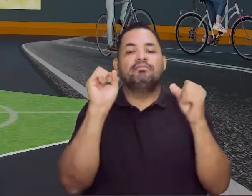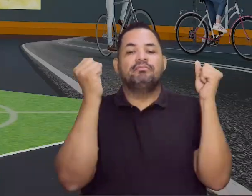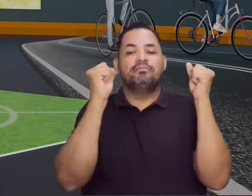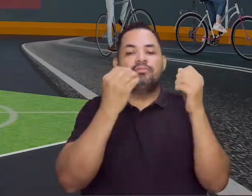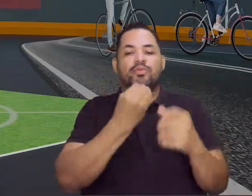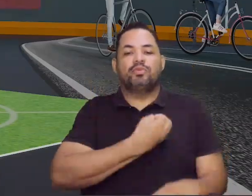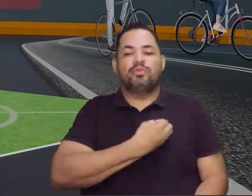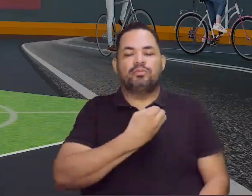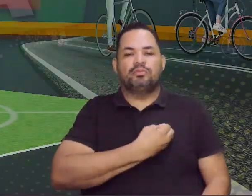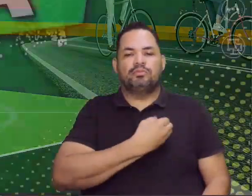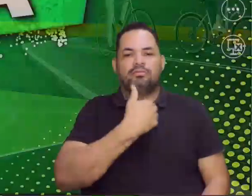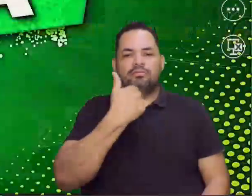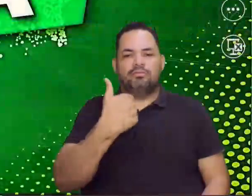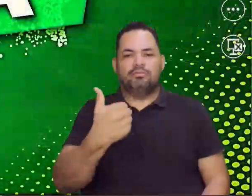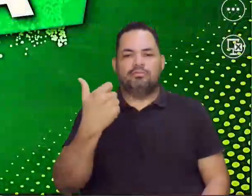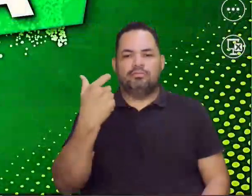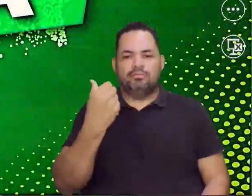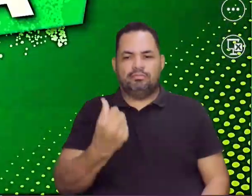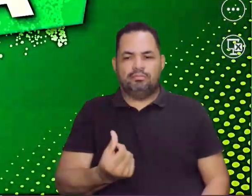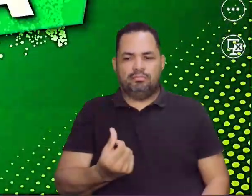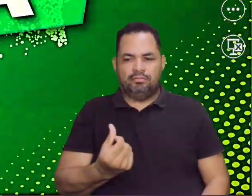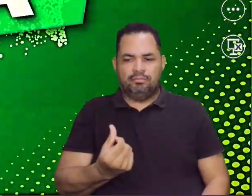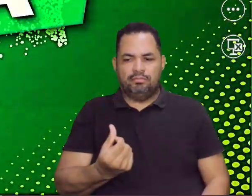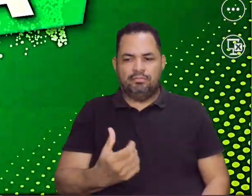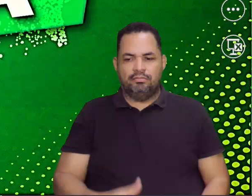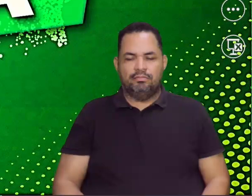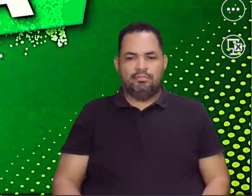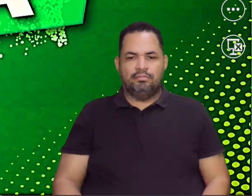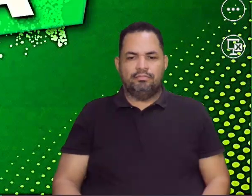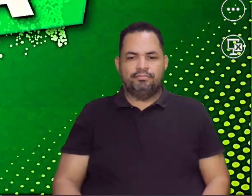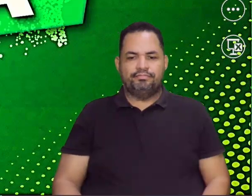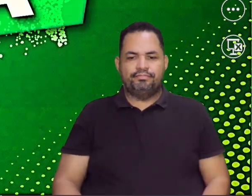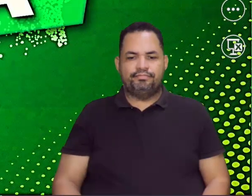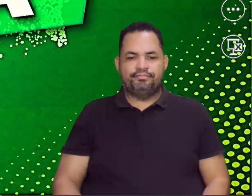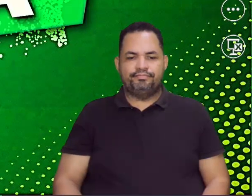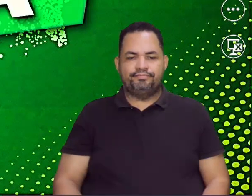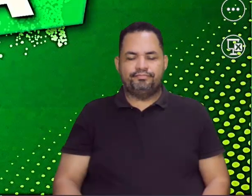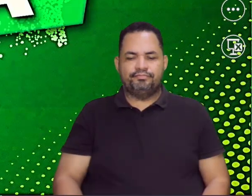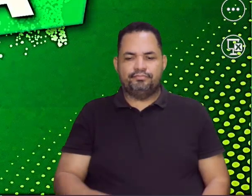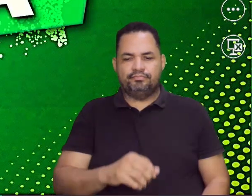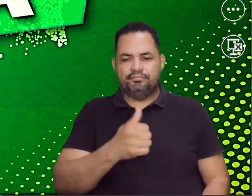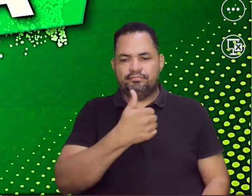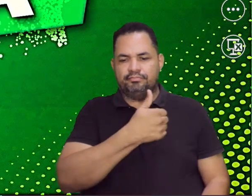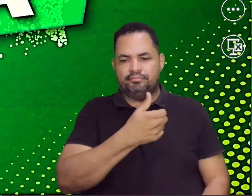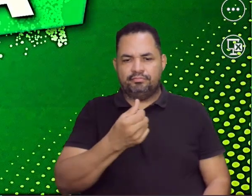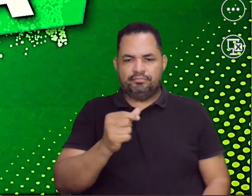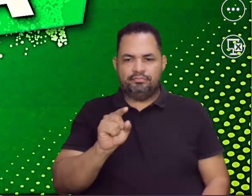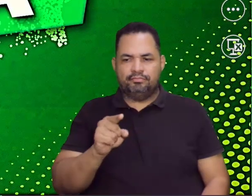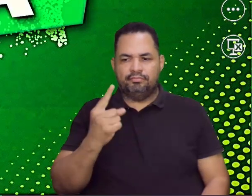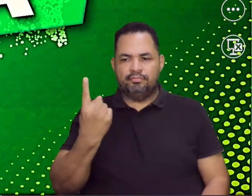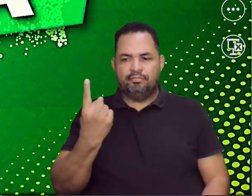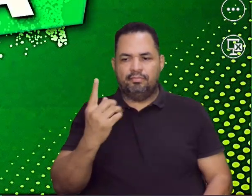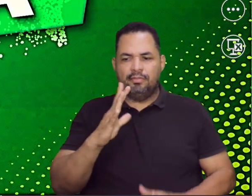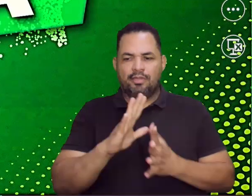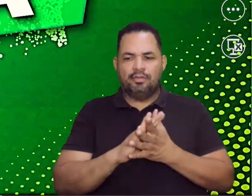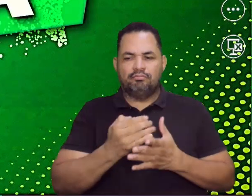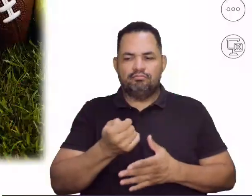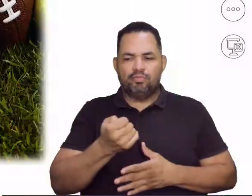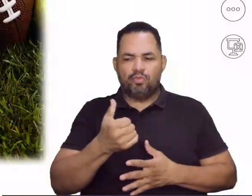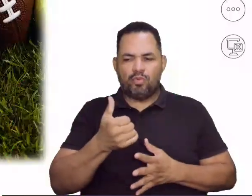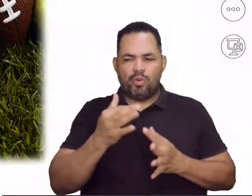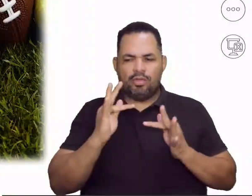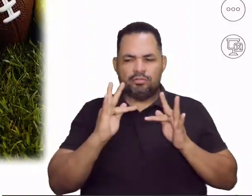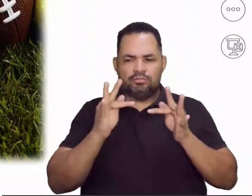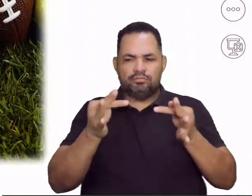de número 16. Dá uma olhada aí no nosso slide. Aula 16.1. Estamos chegando na reta final, caríssimos